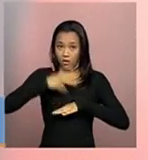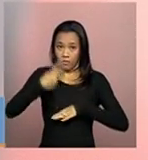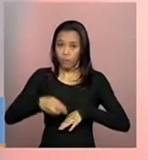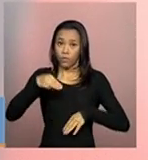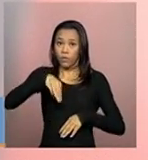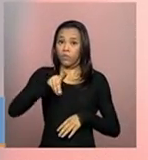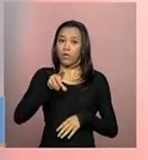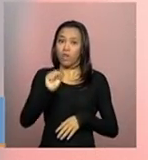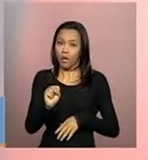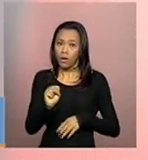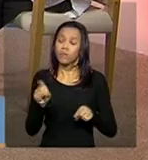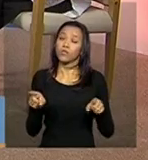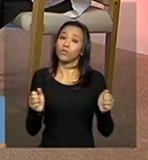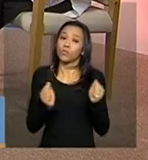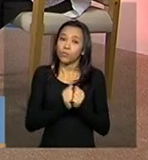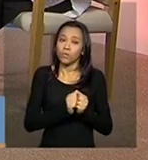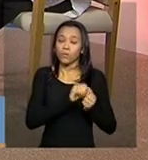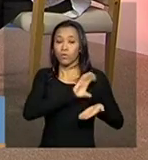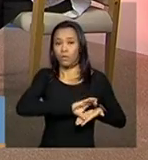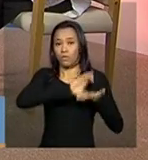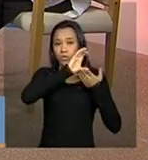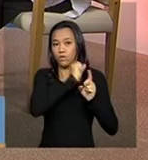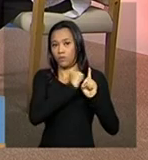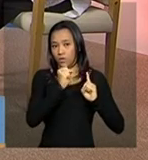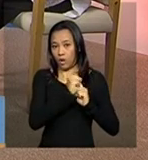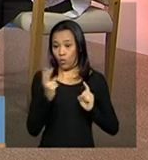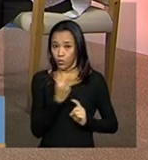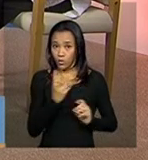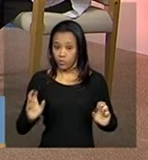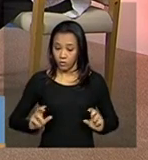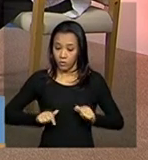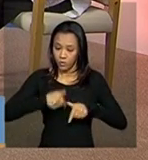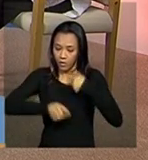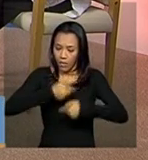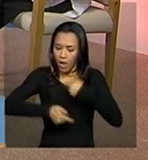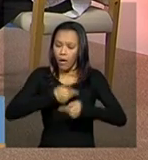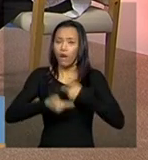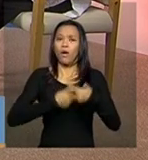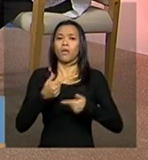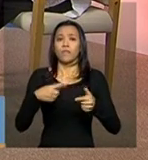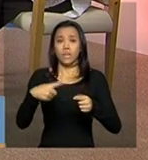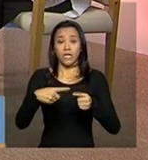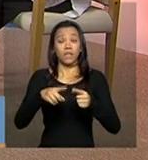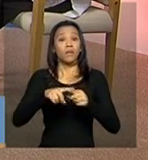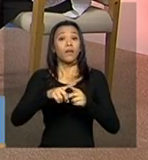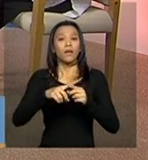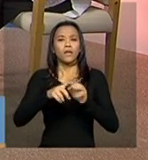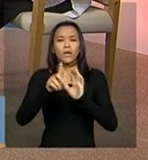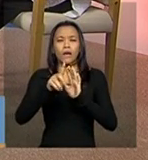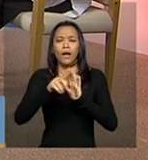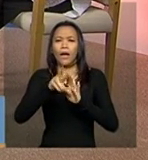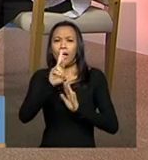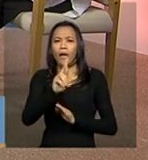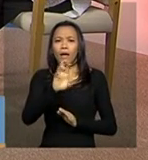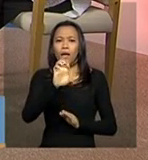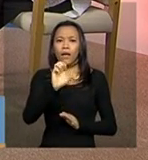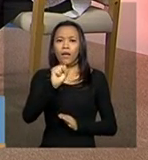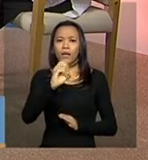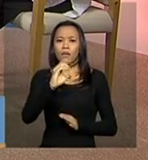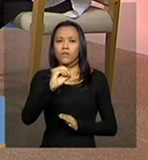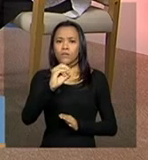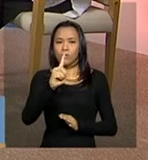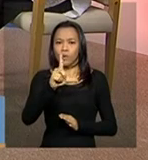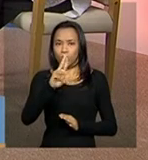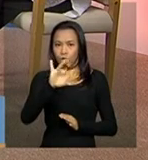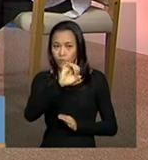Conselho Nacional de Assistência Social, que fez a resolução comentada e ela traz todos os esclarecimentos para fazer essa